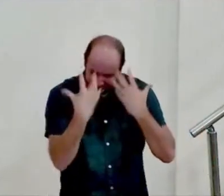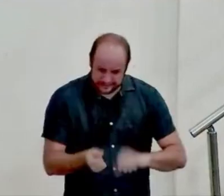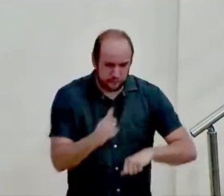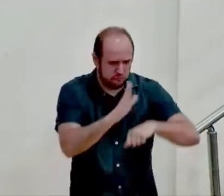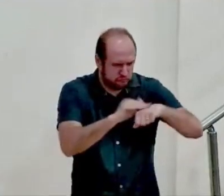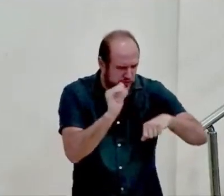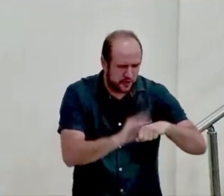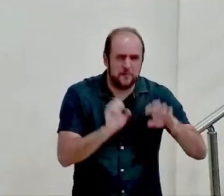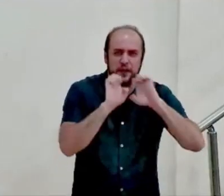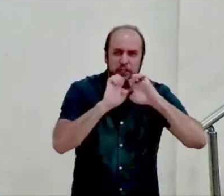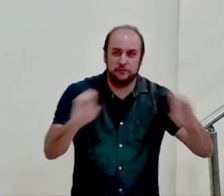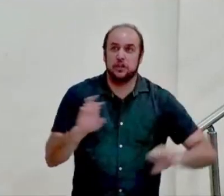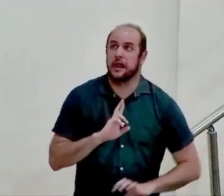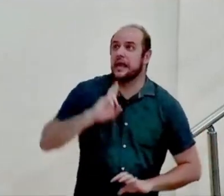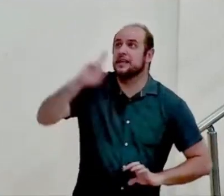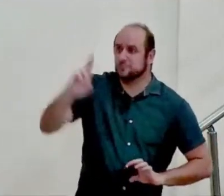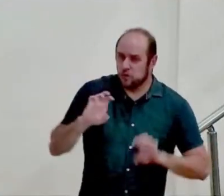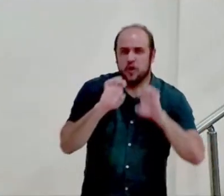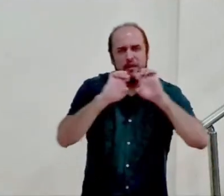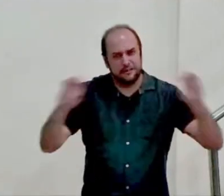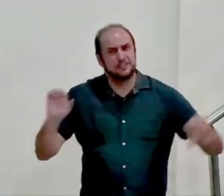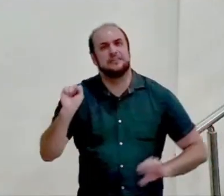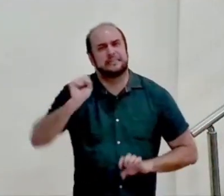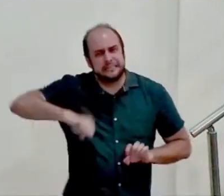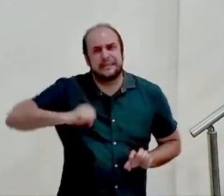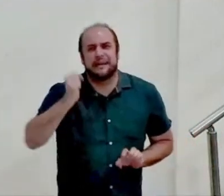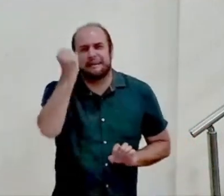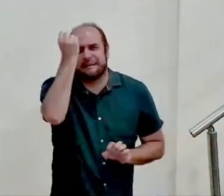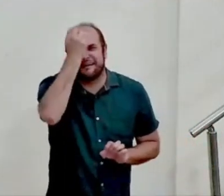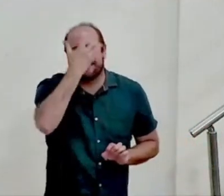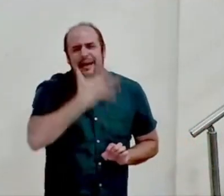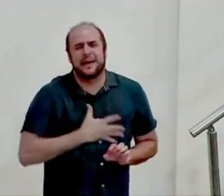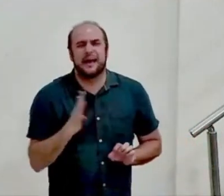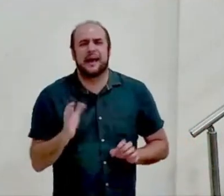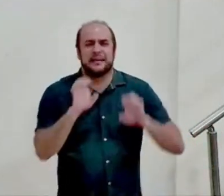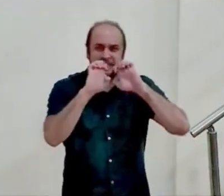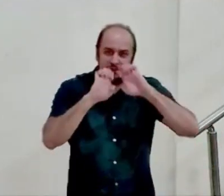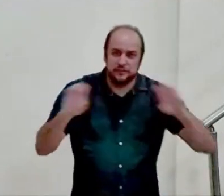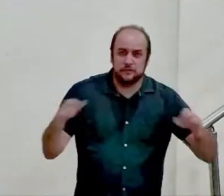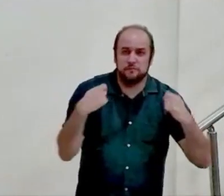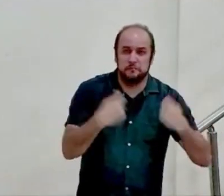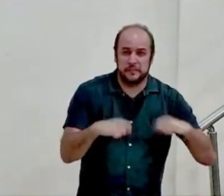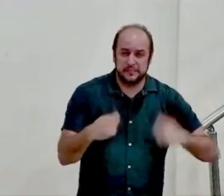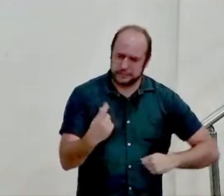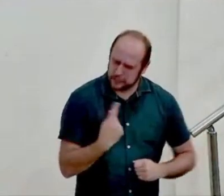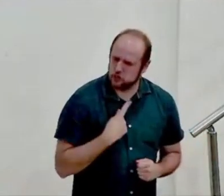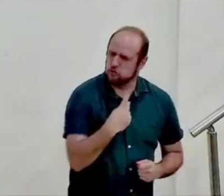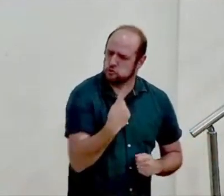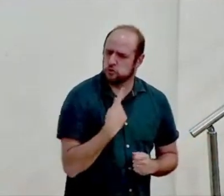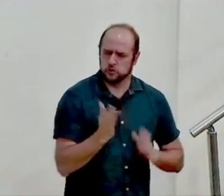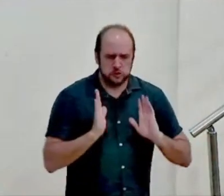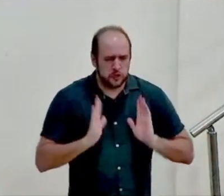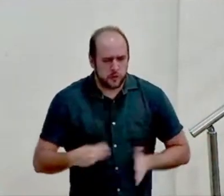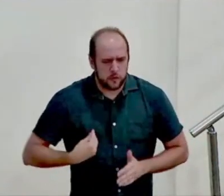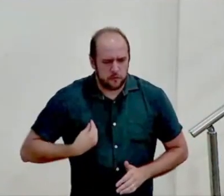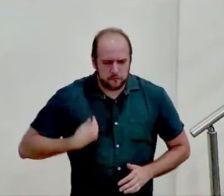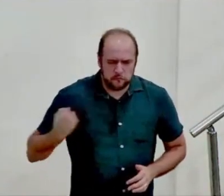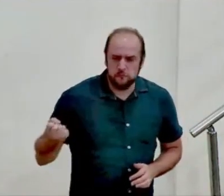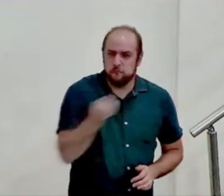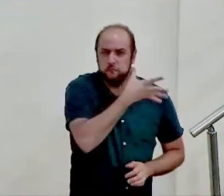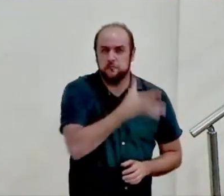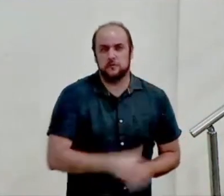você responder a esse Evangelho e a graça do Evangelho requer que eu e você agora tenhamos uma nova vida